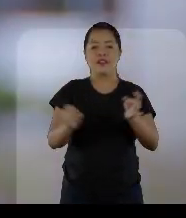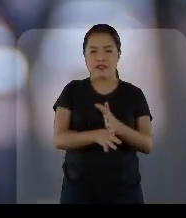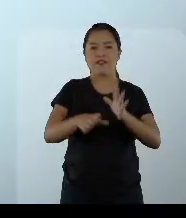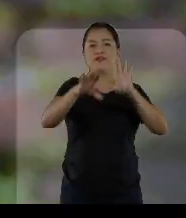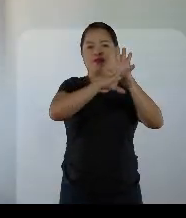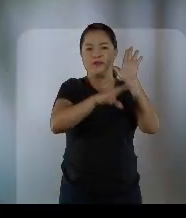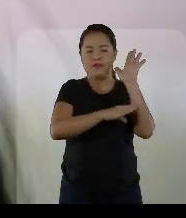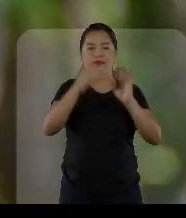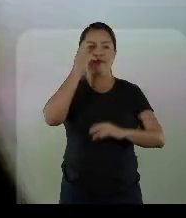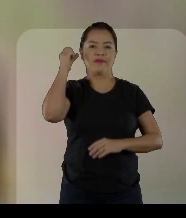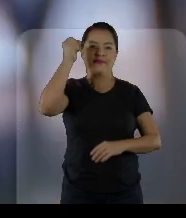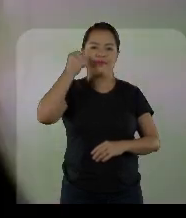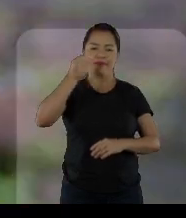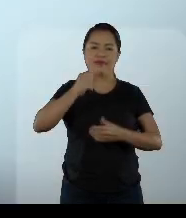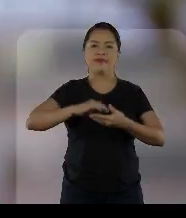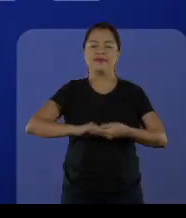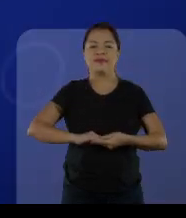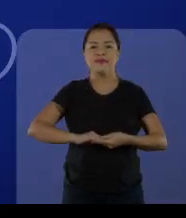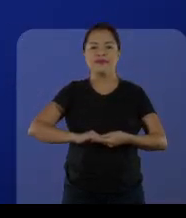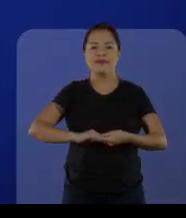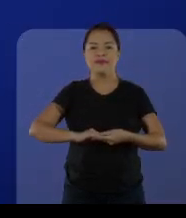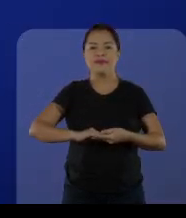Termina agora o programa Davi Senador.